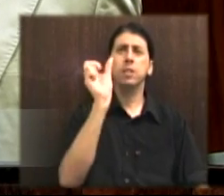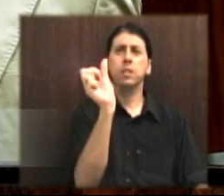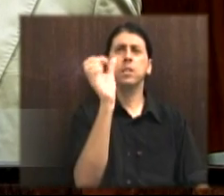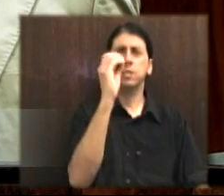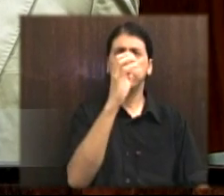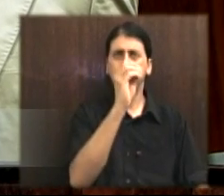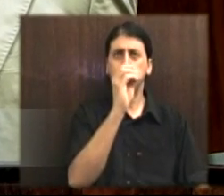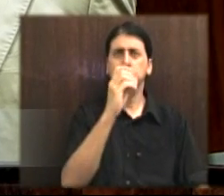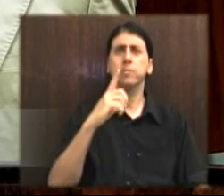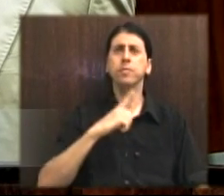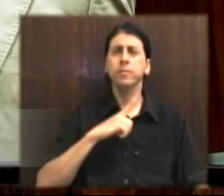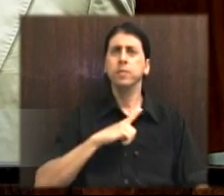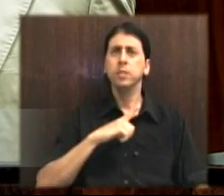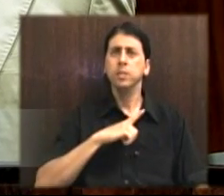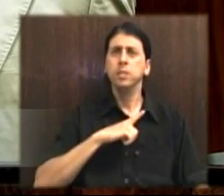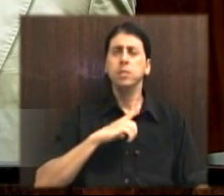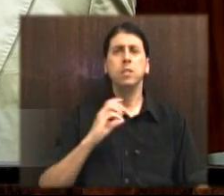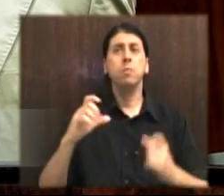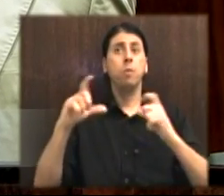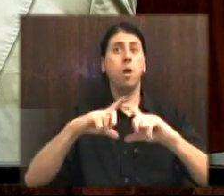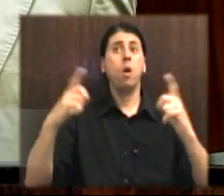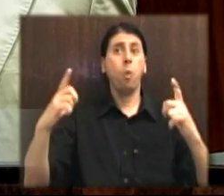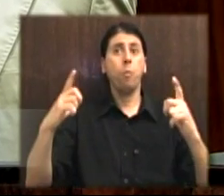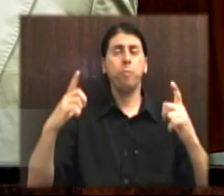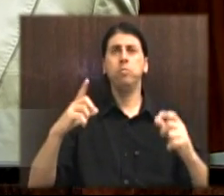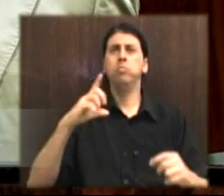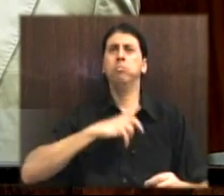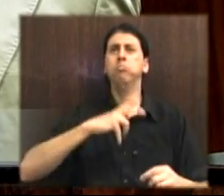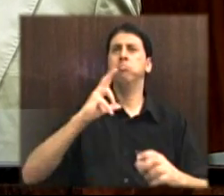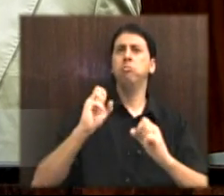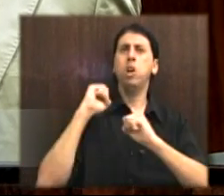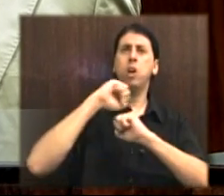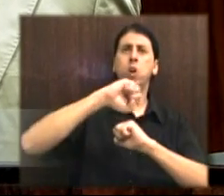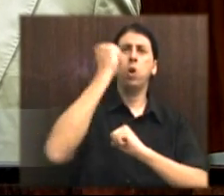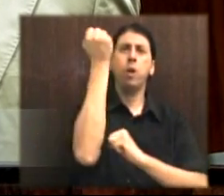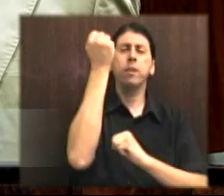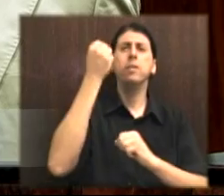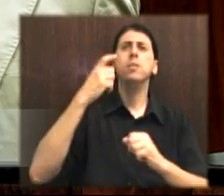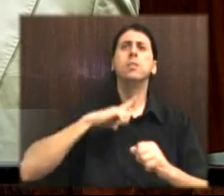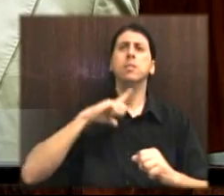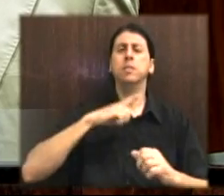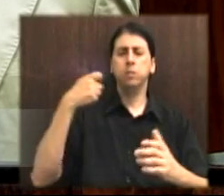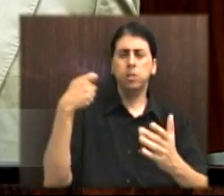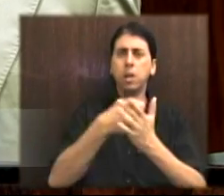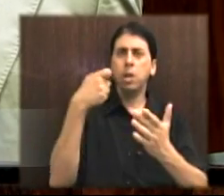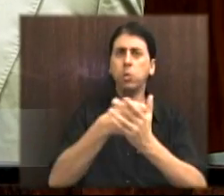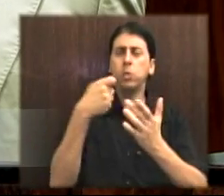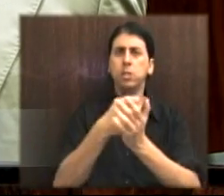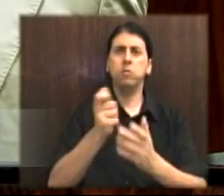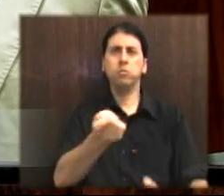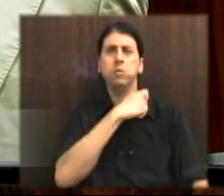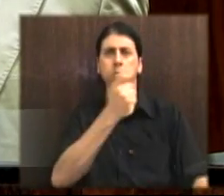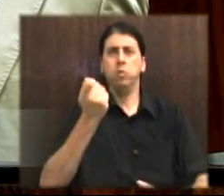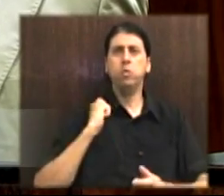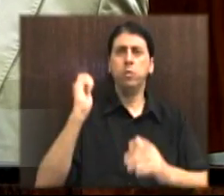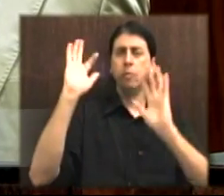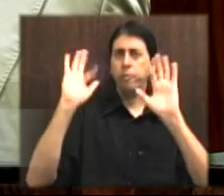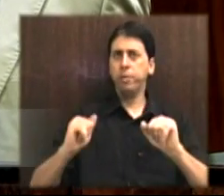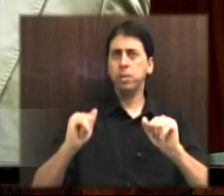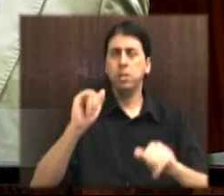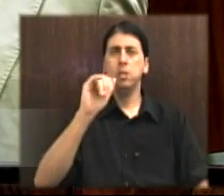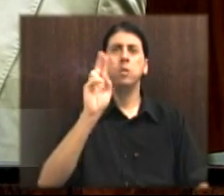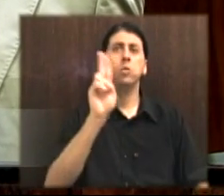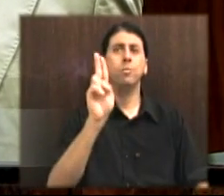tombava o maior herói da luta contra a escravidão no país, Zumbi dos